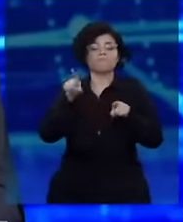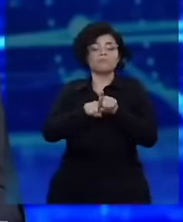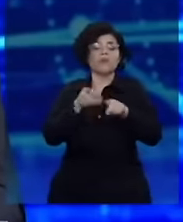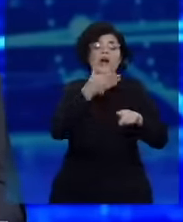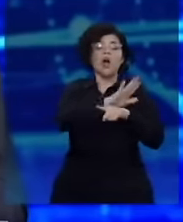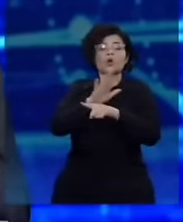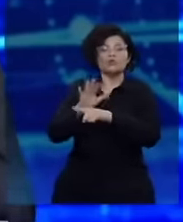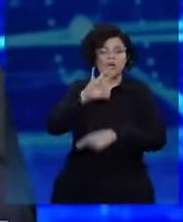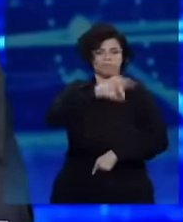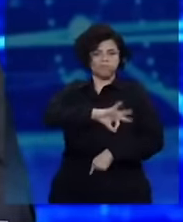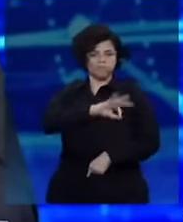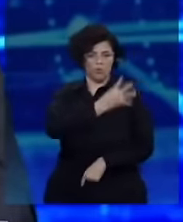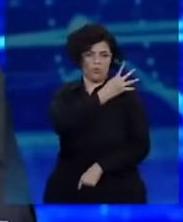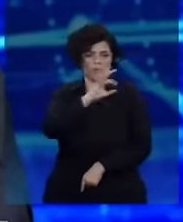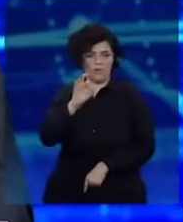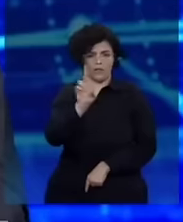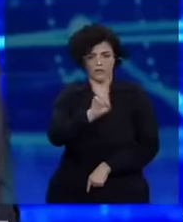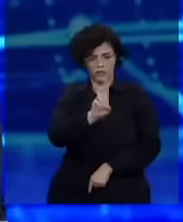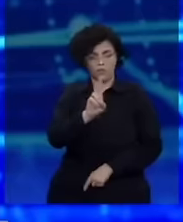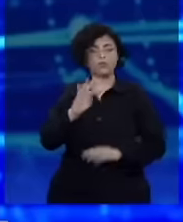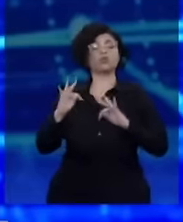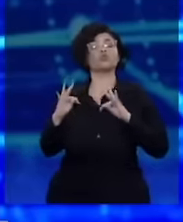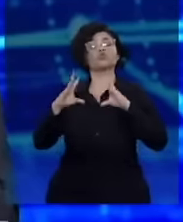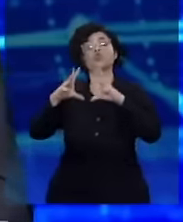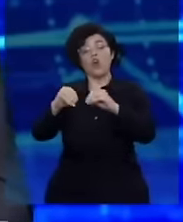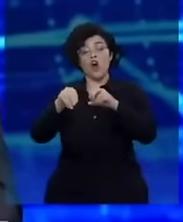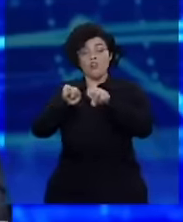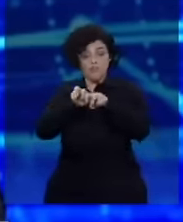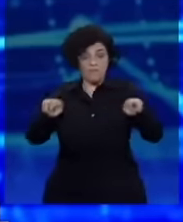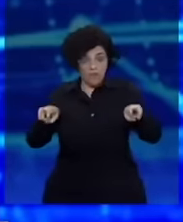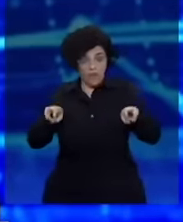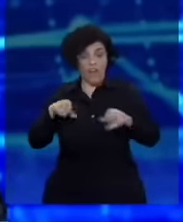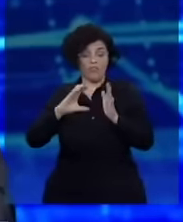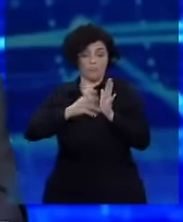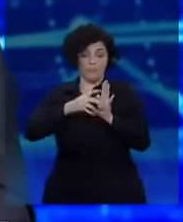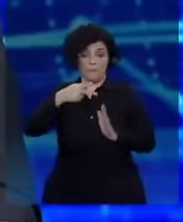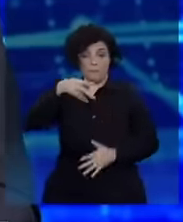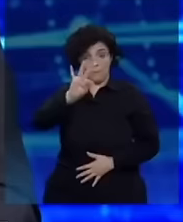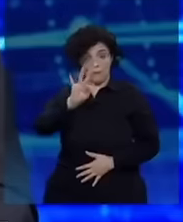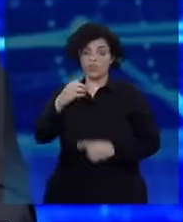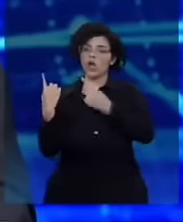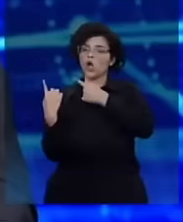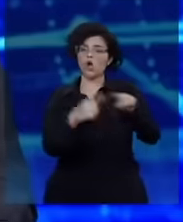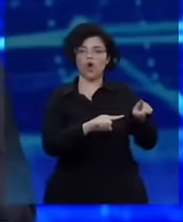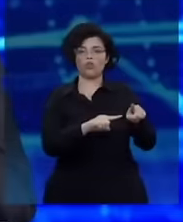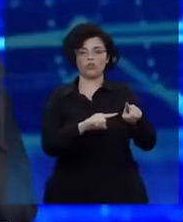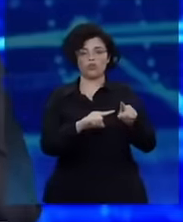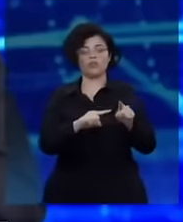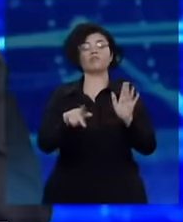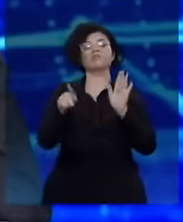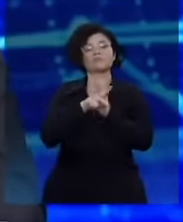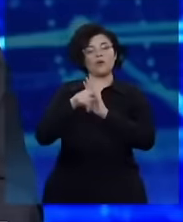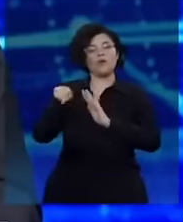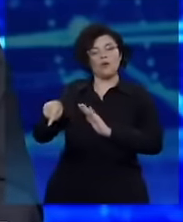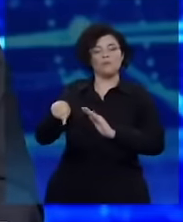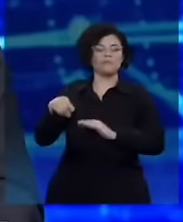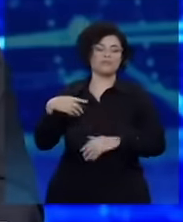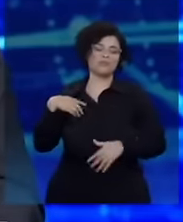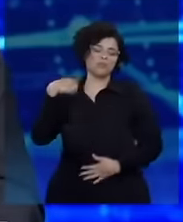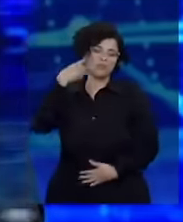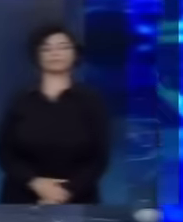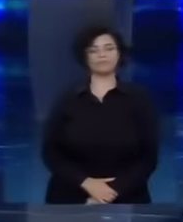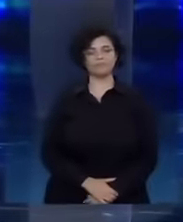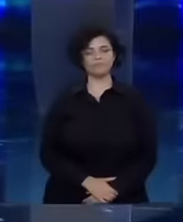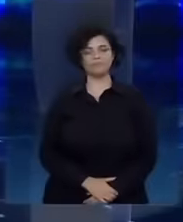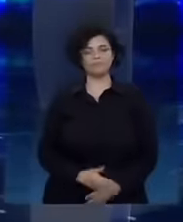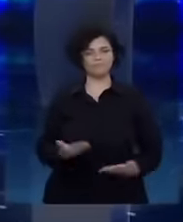Nesse momento, toda a bancada do PT votou contra na Câmara dos Deputados, porque eles não têm qualquer preocupação com os